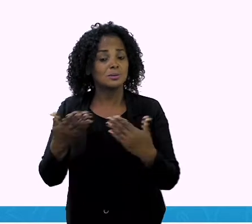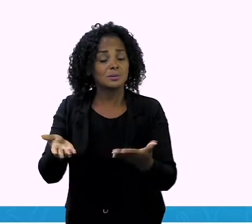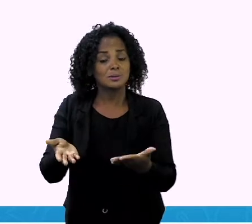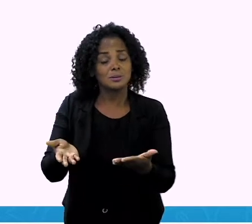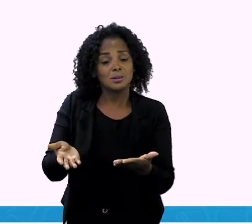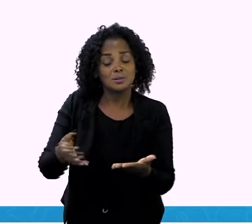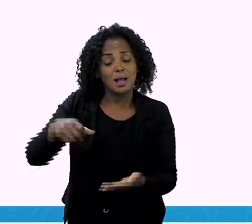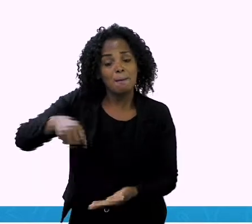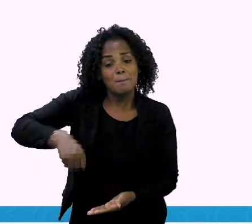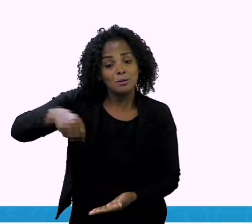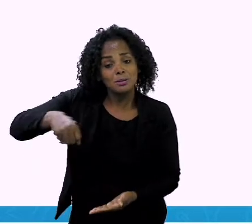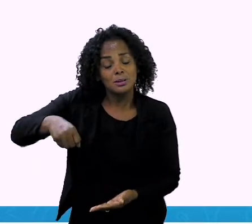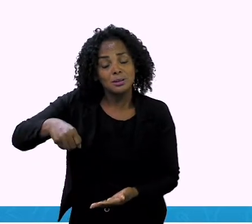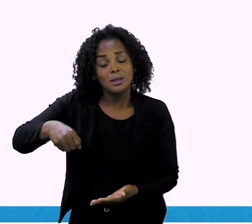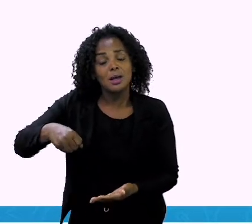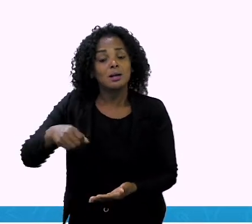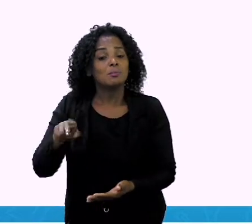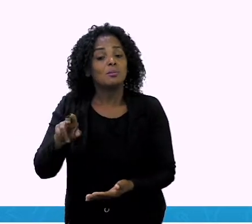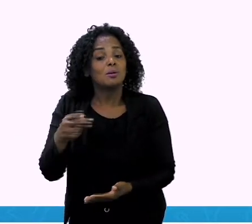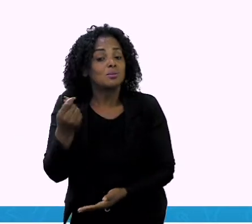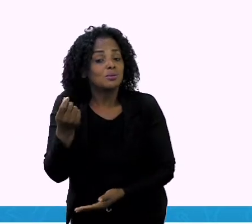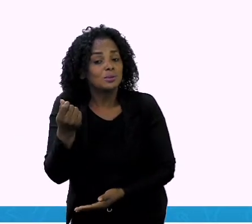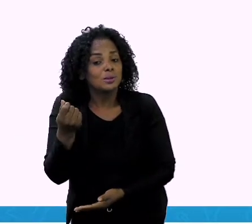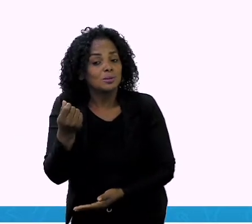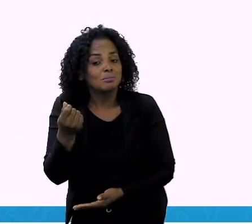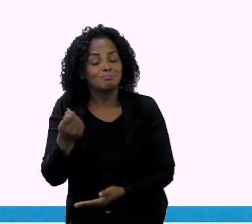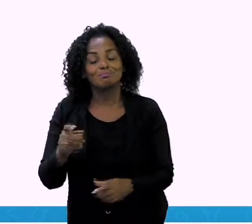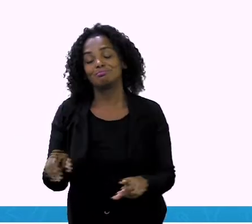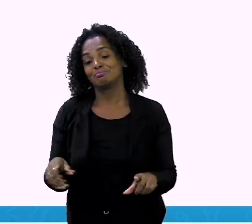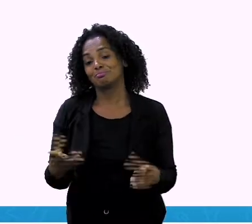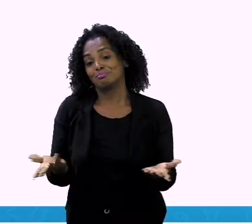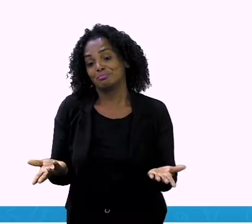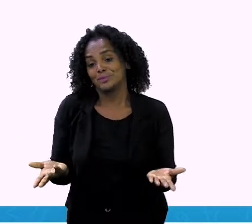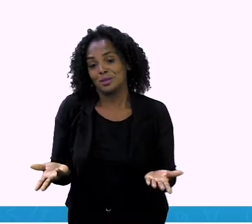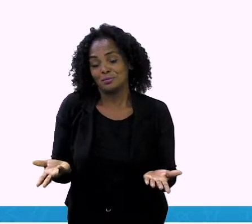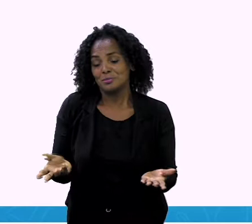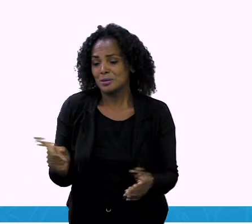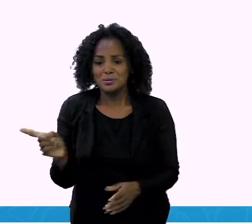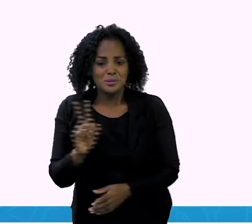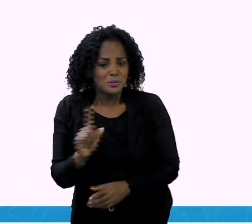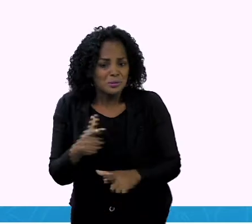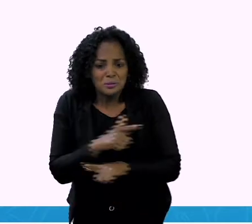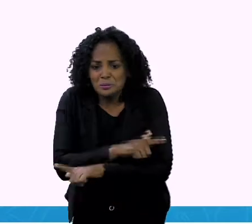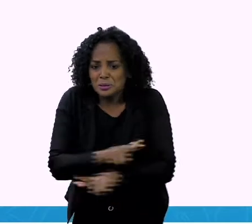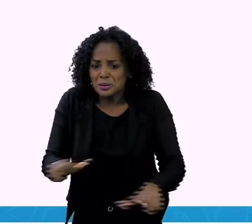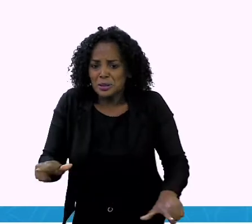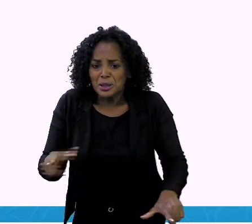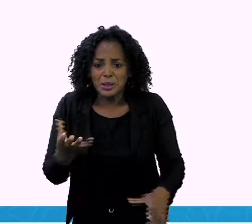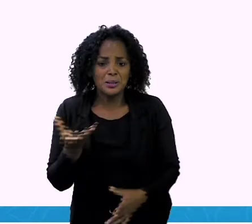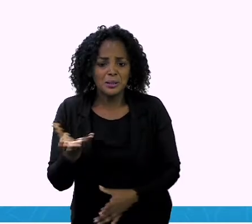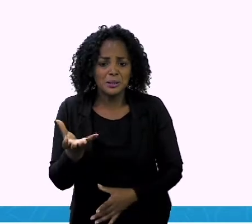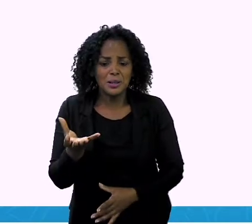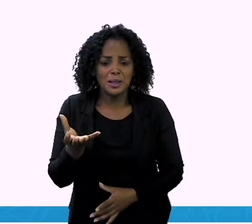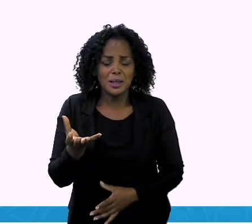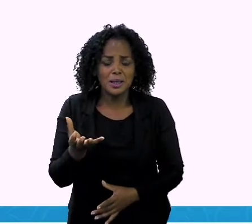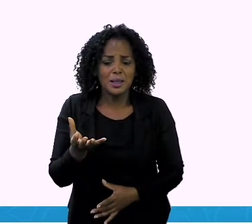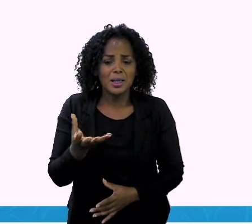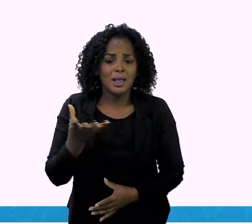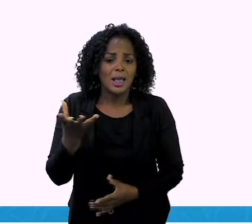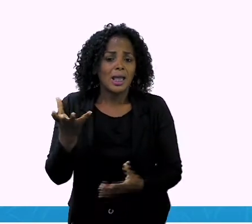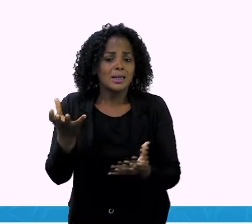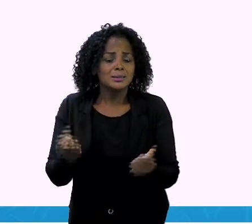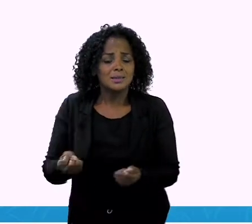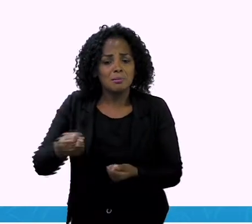Afinal, ninguém quer receber um bode em pagamento, como se fosse dinheiro. É